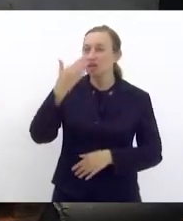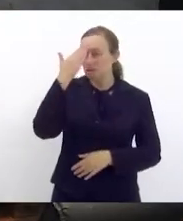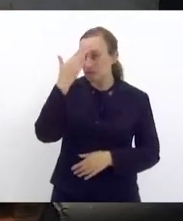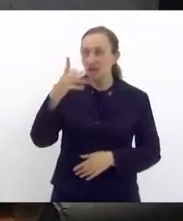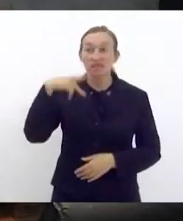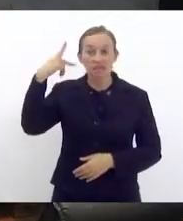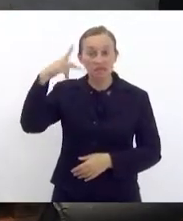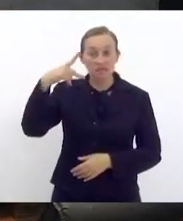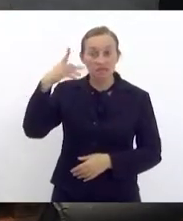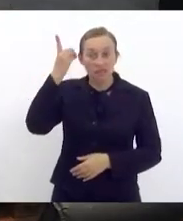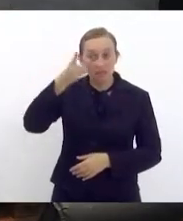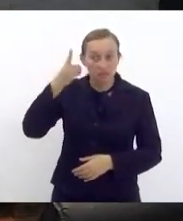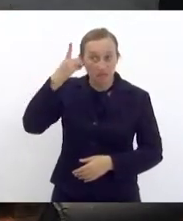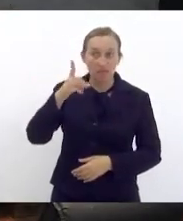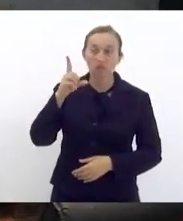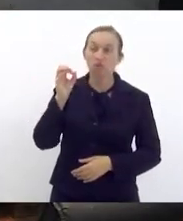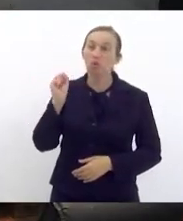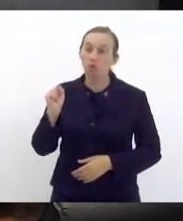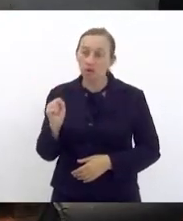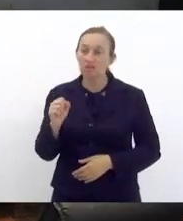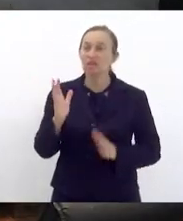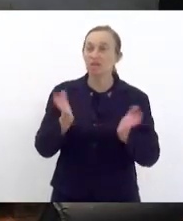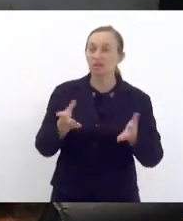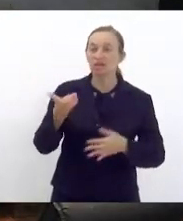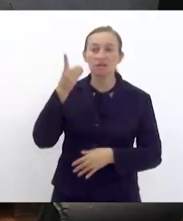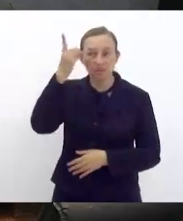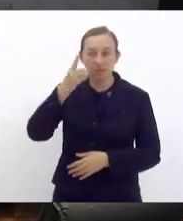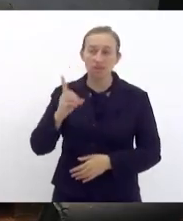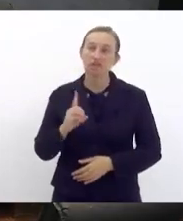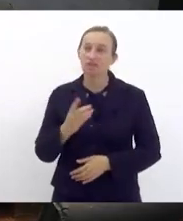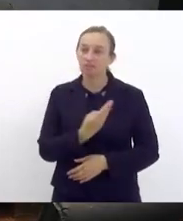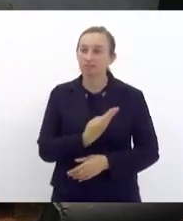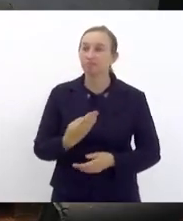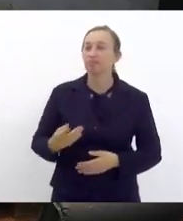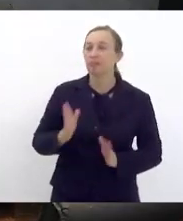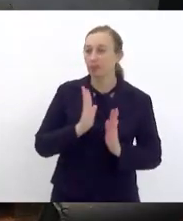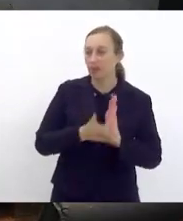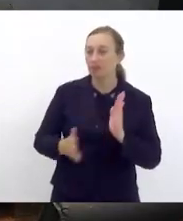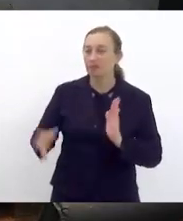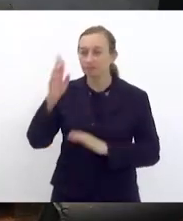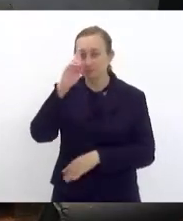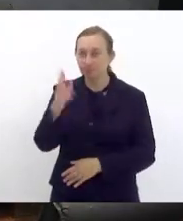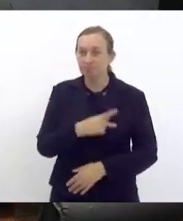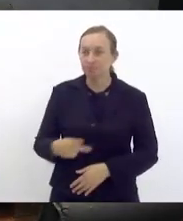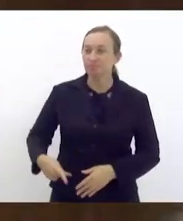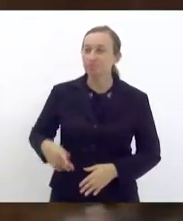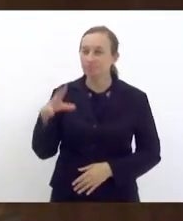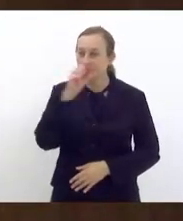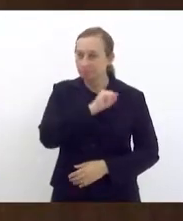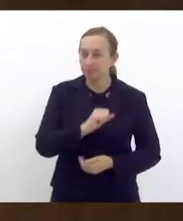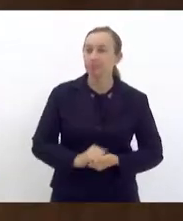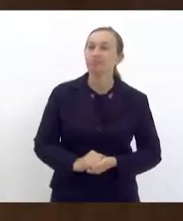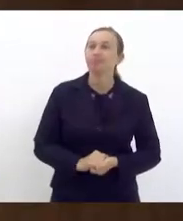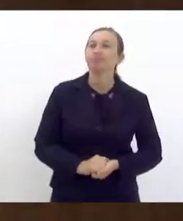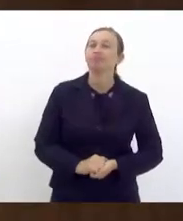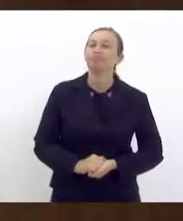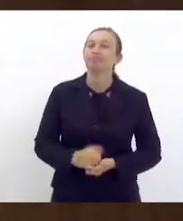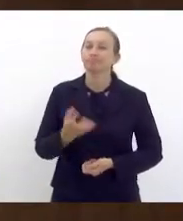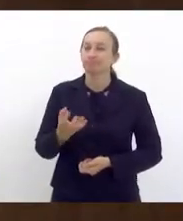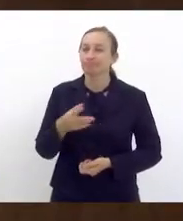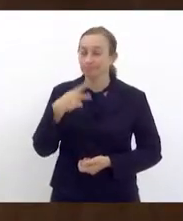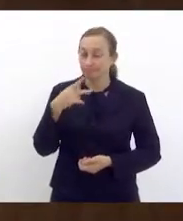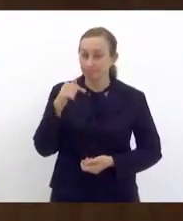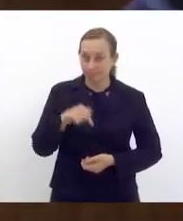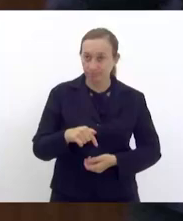Douglas. Deputada Dani. Presidente, pela ordem, rapidamente, queria manifestar